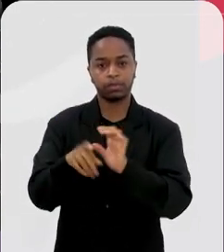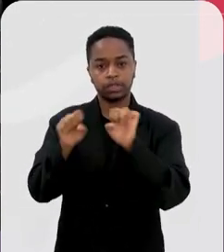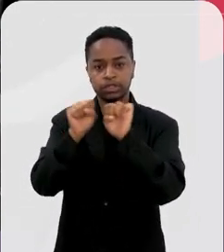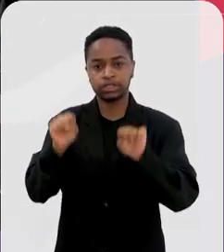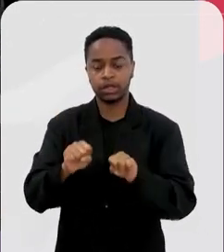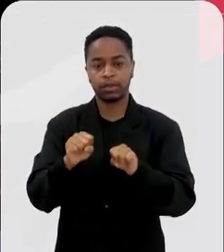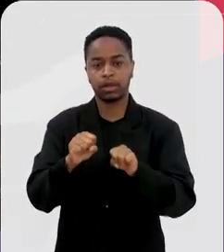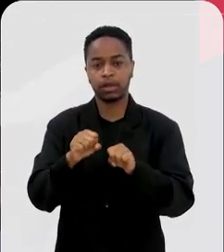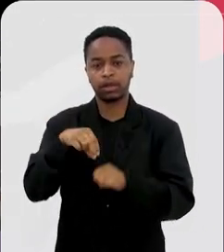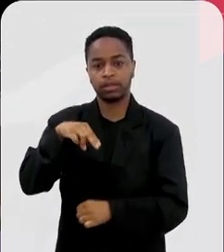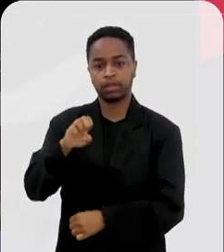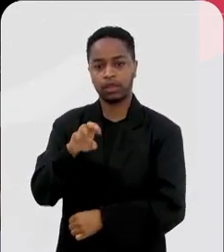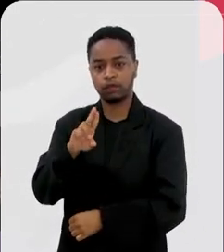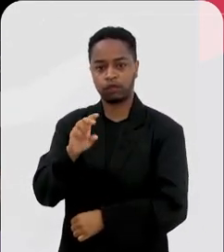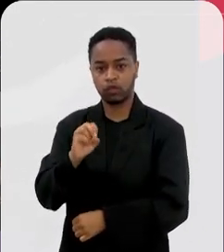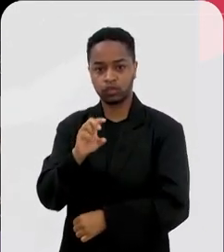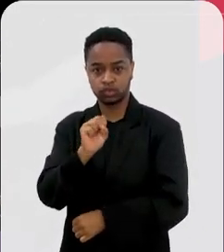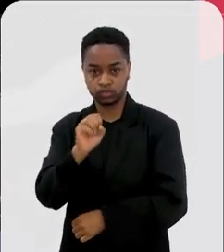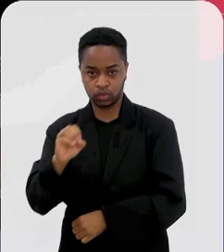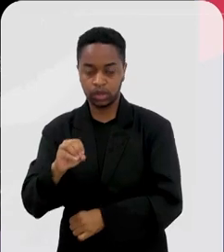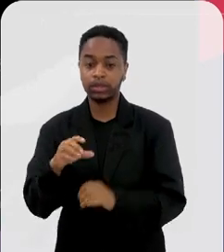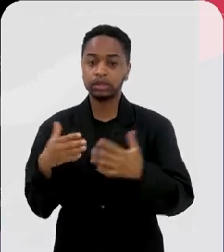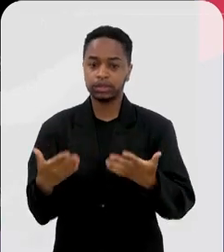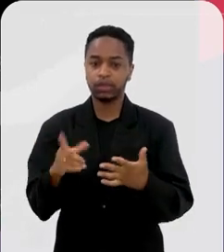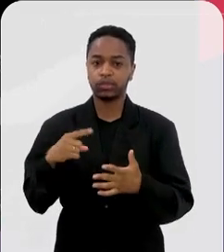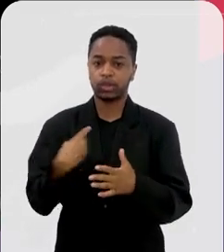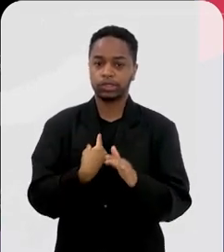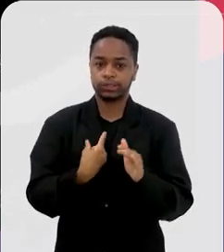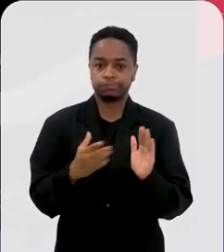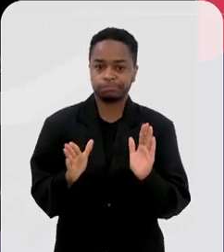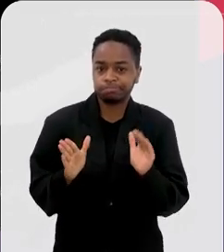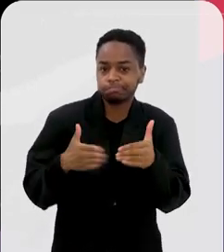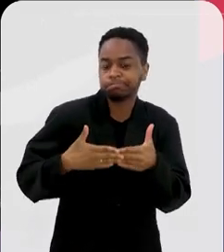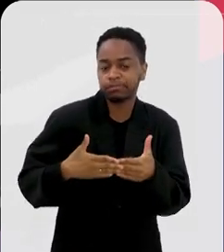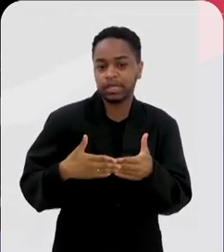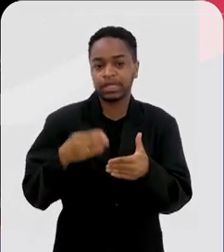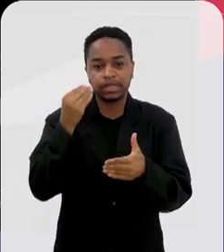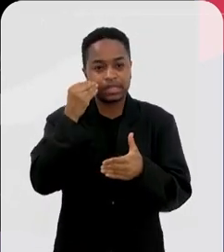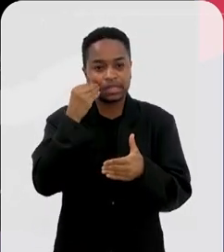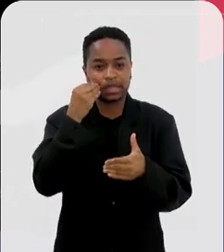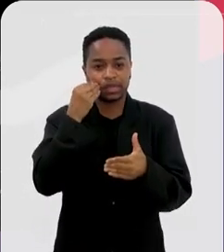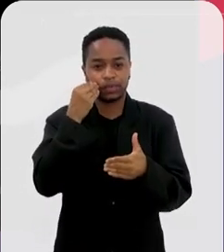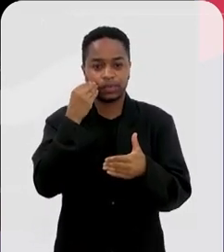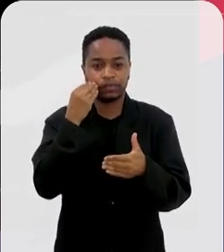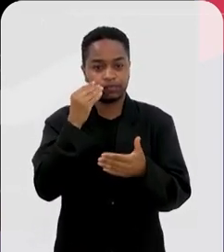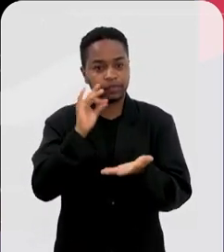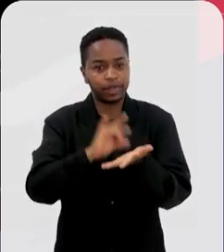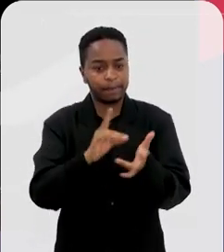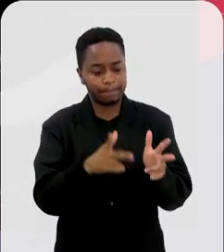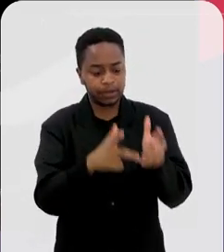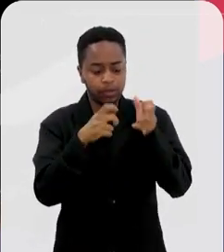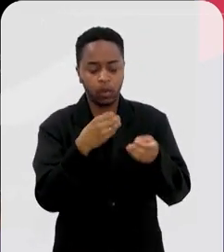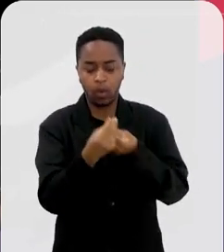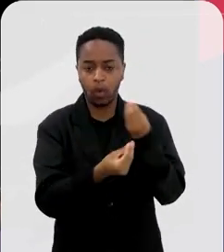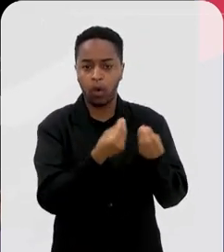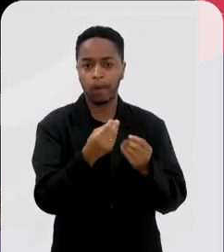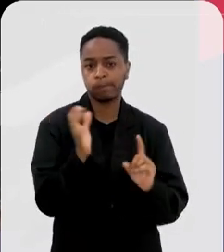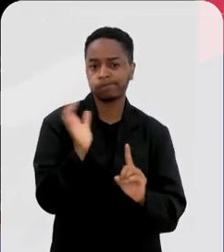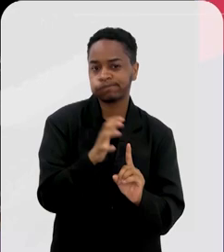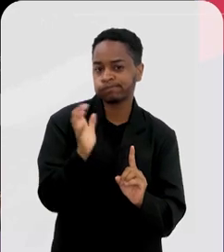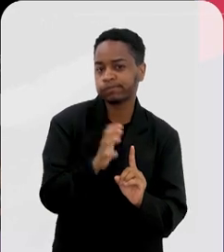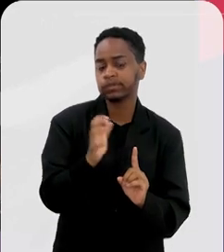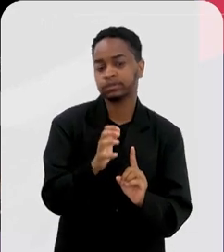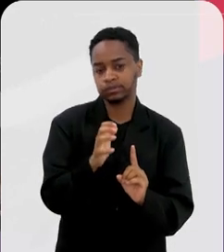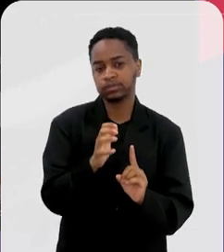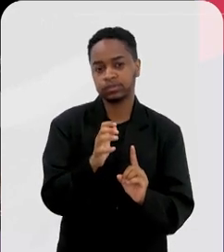central. E a gente mostrou, inibindo e ativando essa via, que, de fato, o efeito da proteína spike